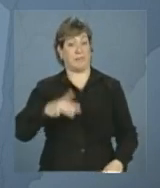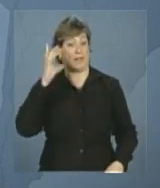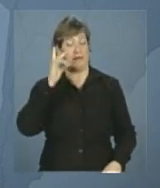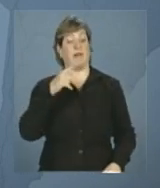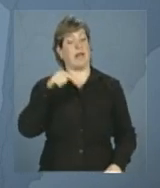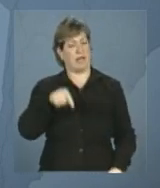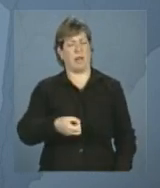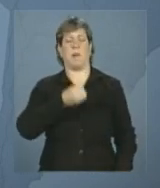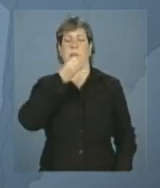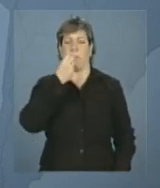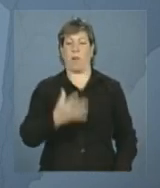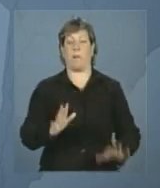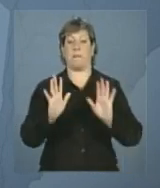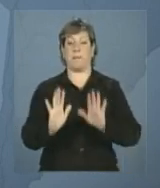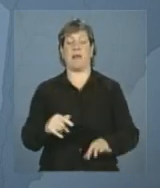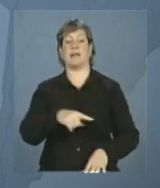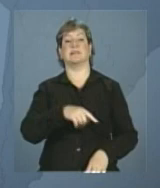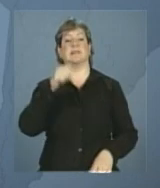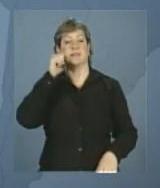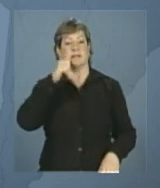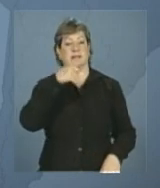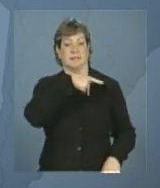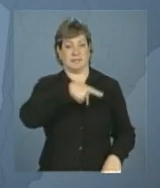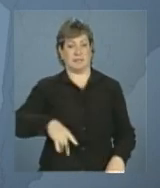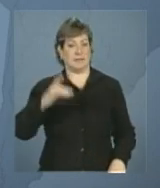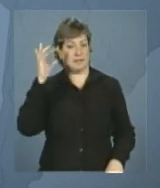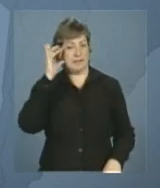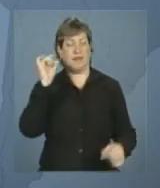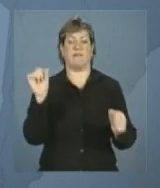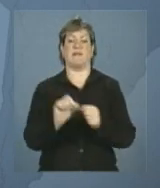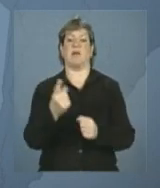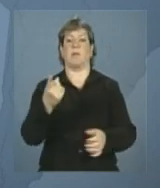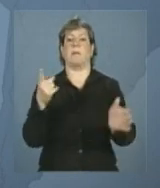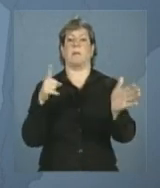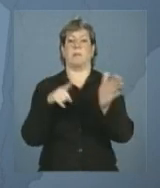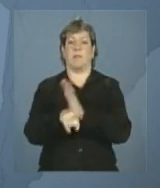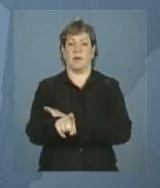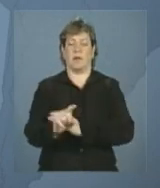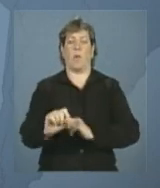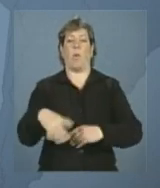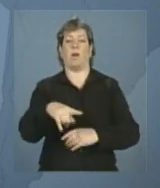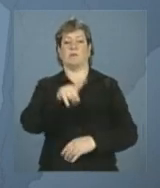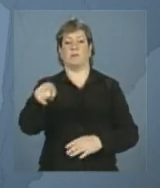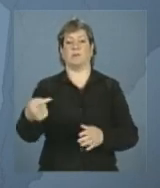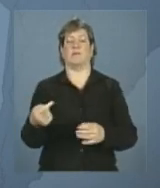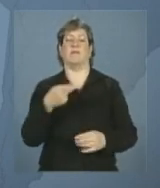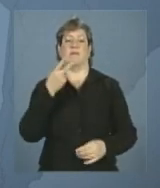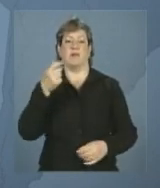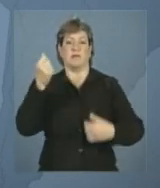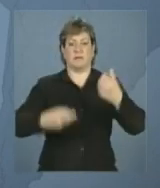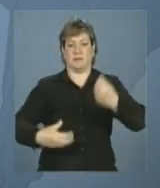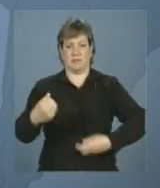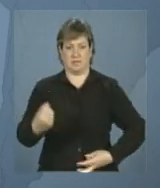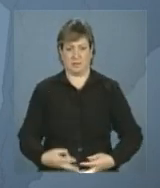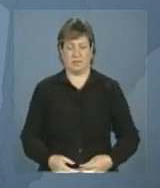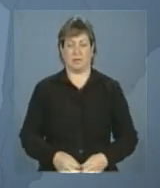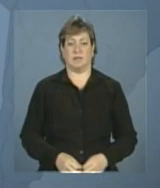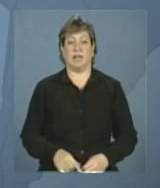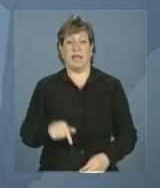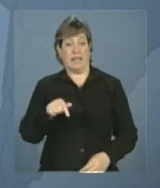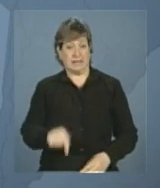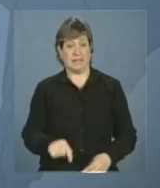bom patrimônio, mas ela fez uma pergunta ao ser questionada pelo mediador deste painel se esse